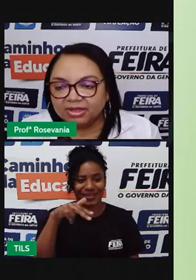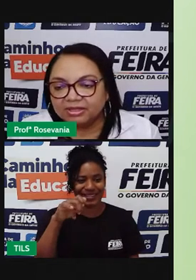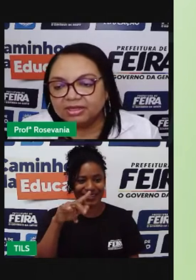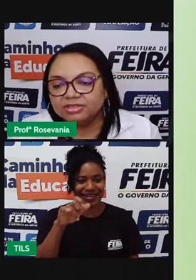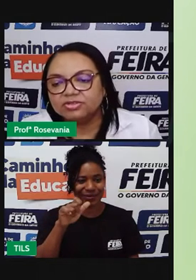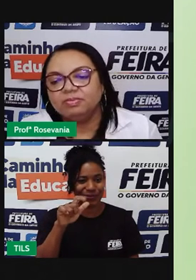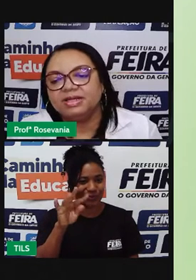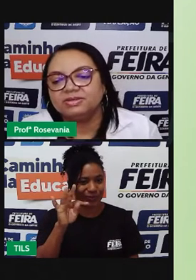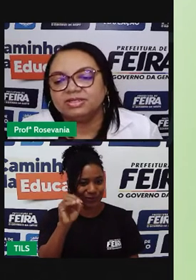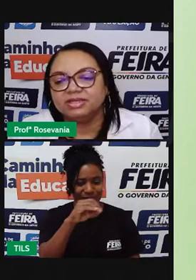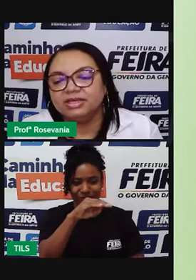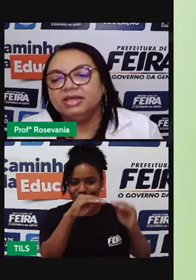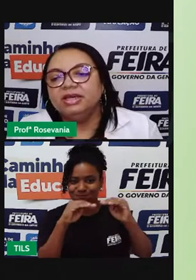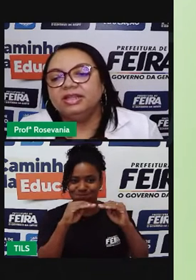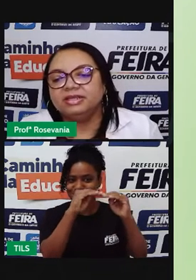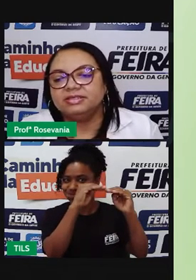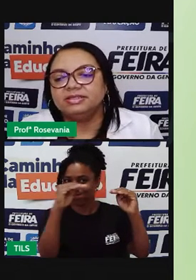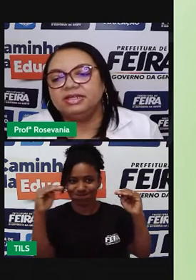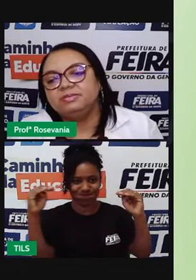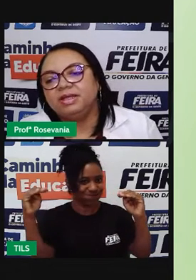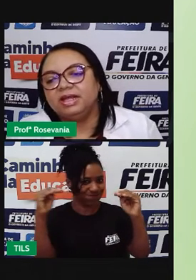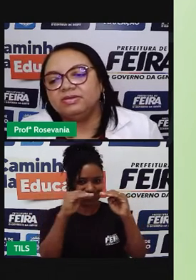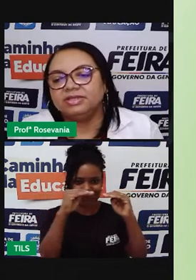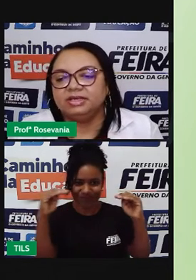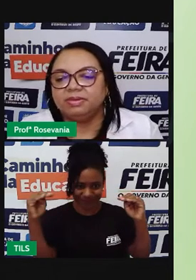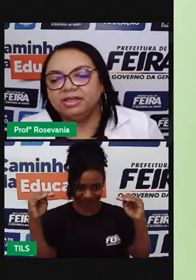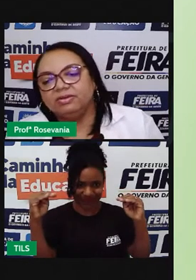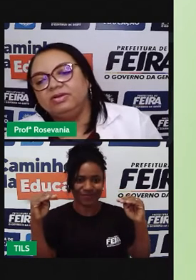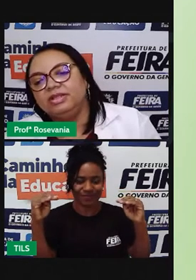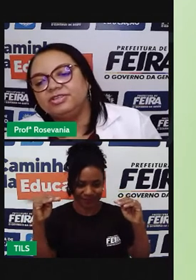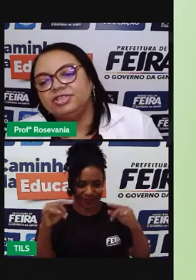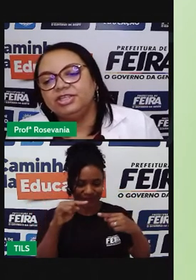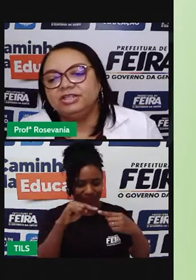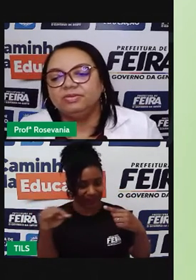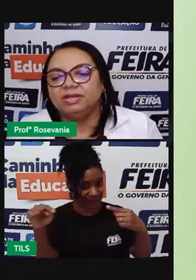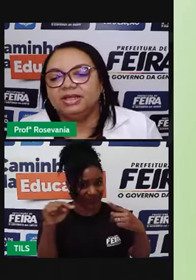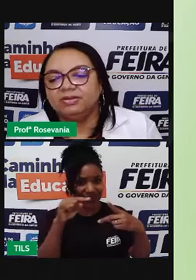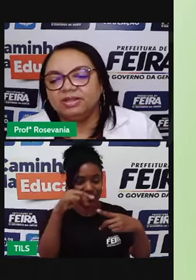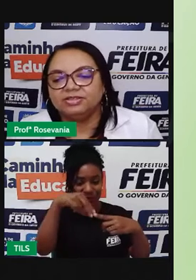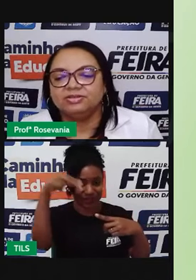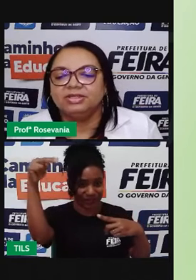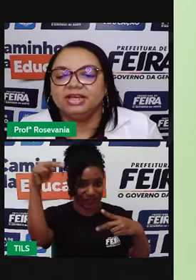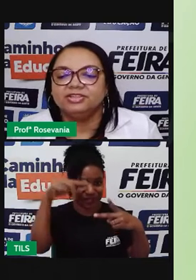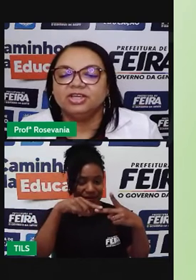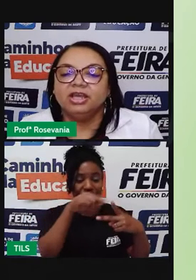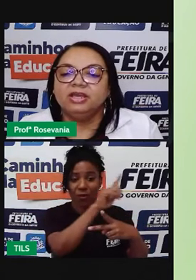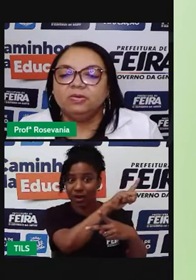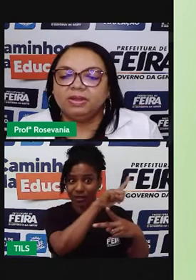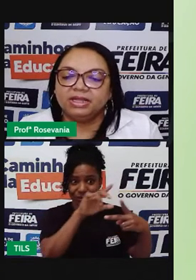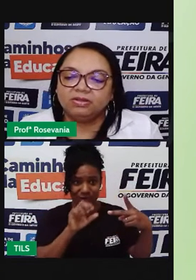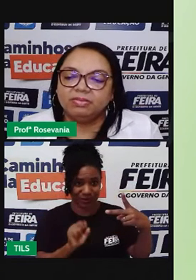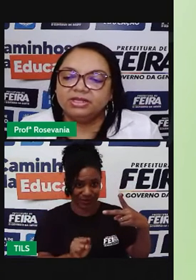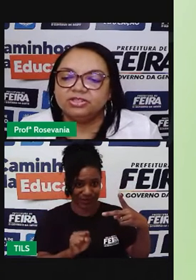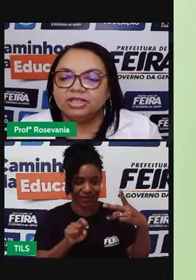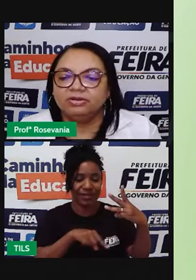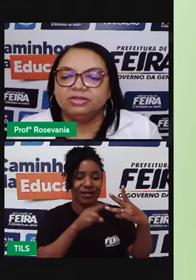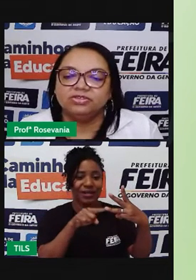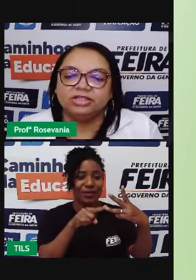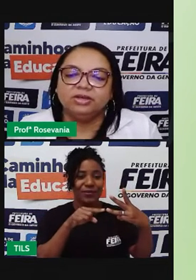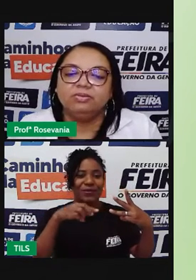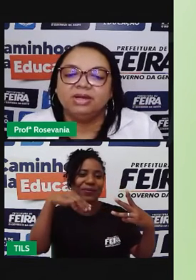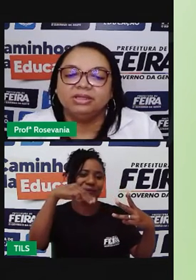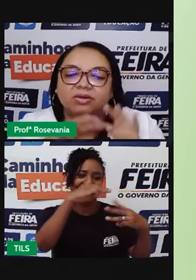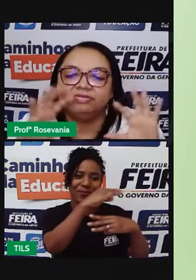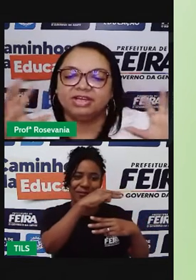todo o Planalto Atlântico, passou a ser, né, esses três Planaltos aí, o Planalto Nordestino, o Planalto Leste-Sudeste e o Planalto Meridional.